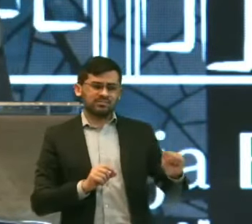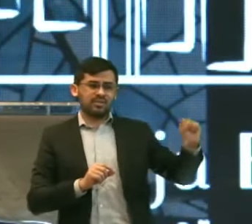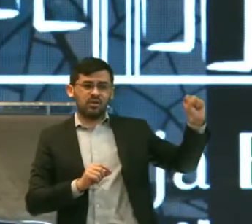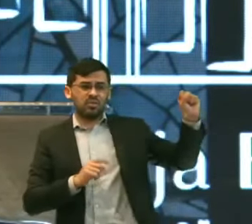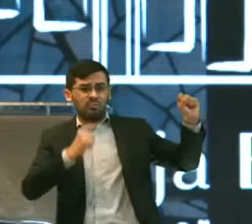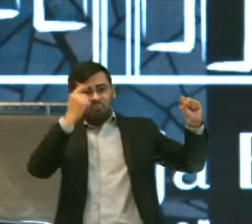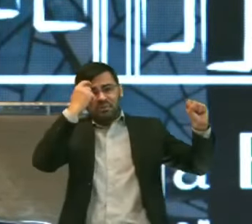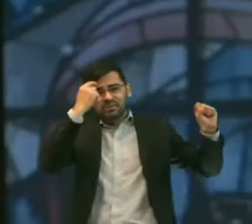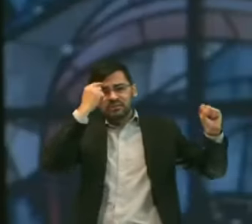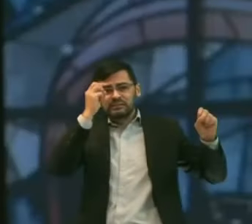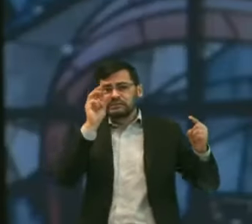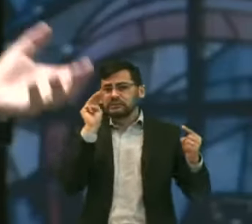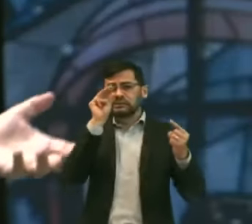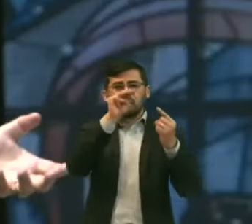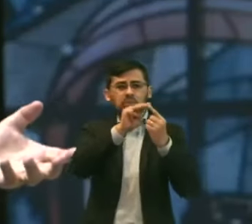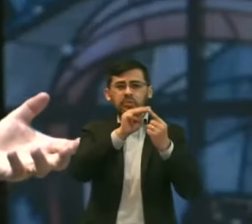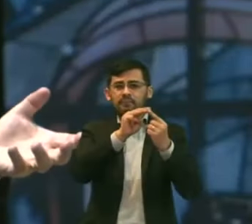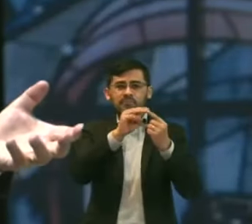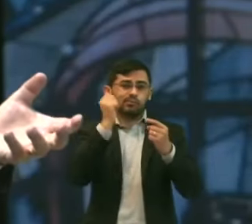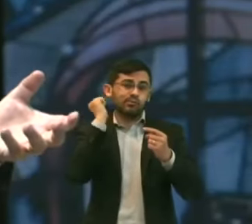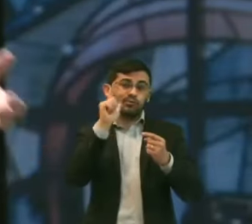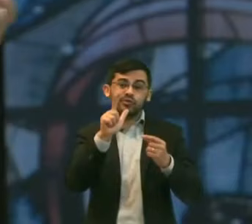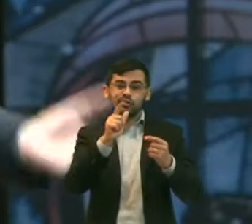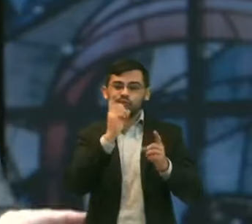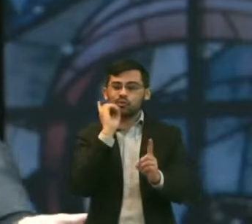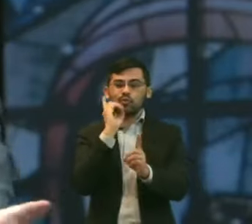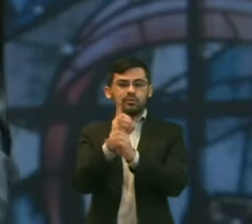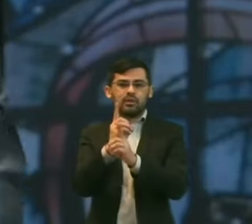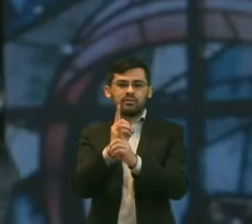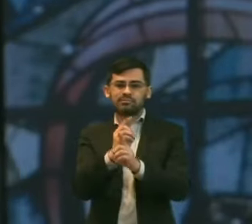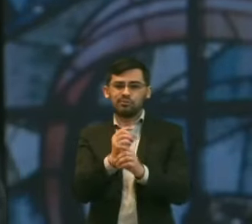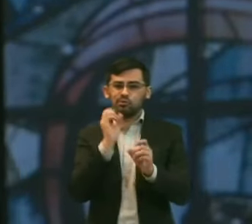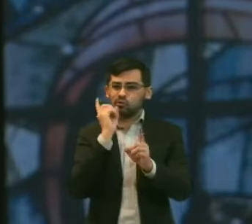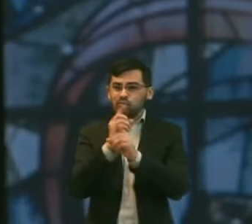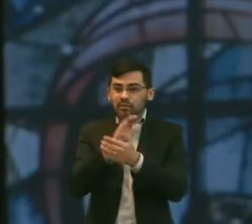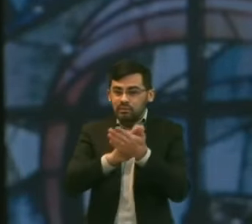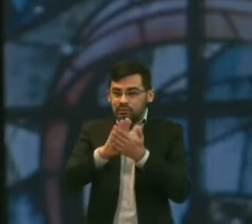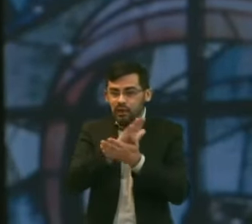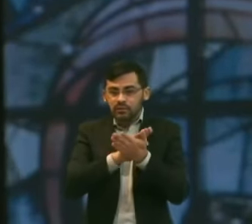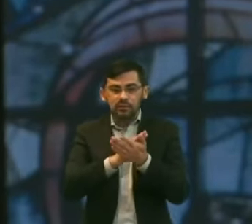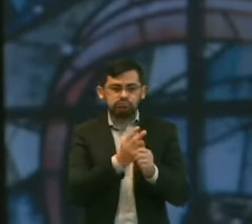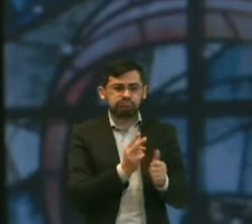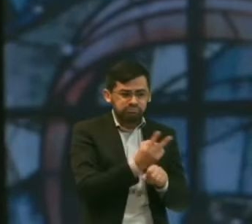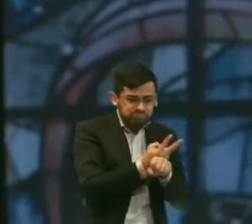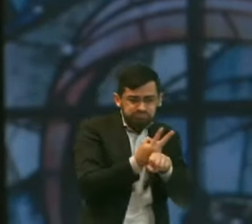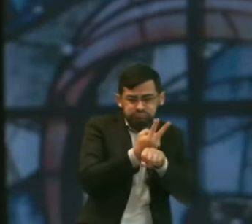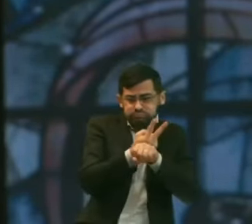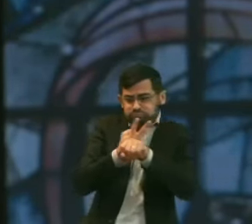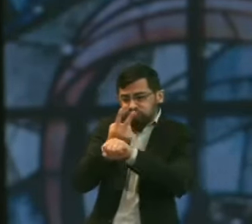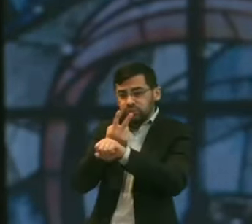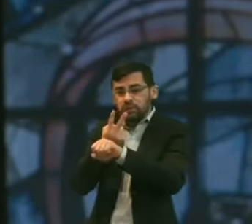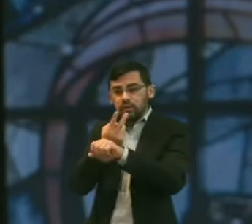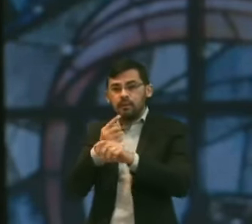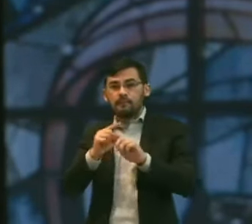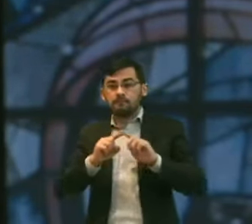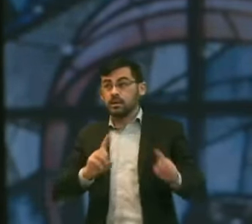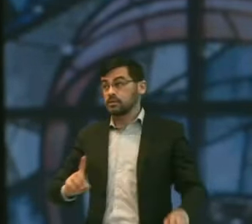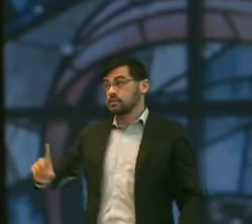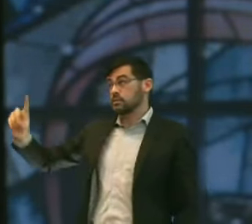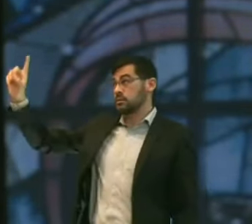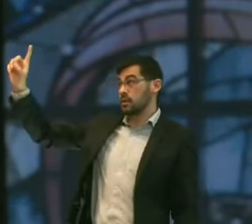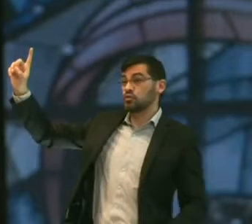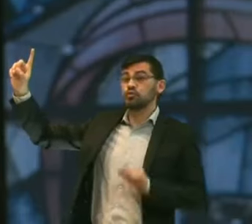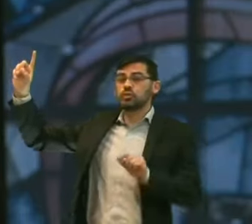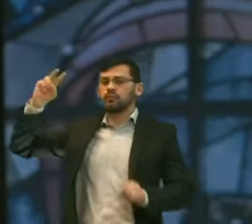Saúl A missão Não fora Cumprida Ele não achou Jumentas Mas aos olhos De Deus Já